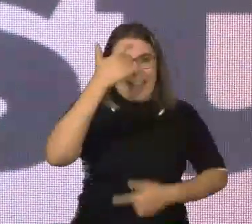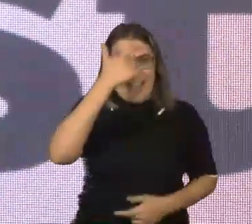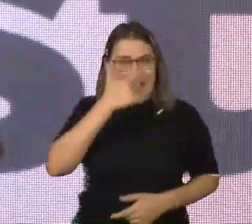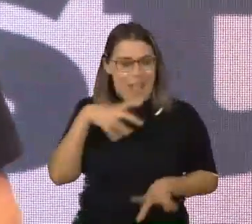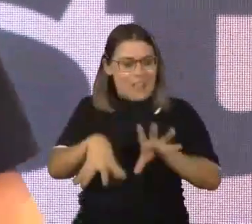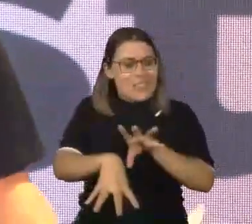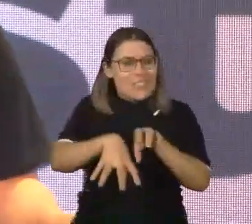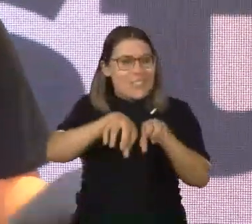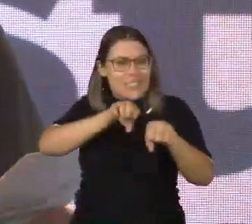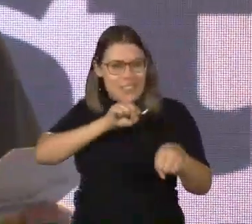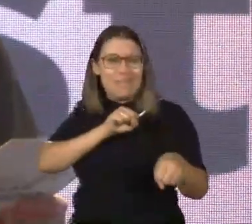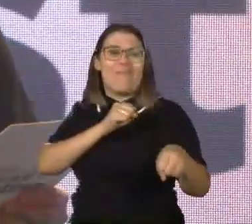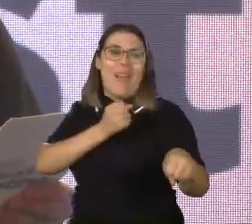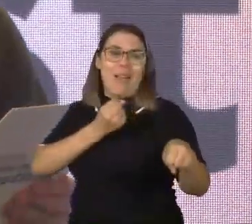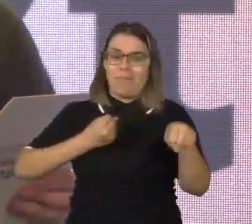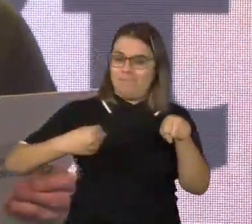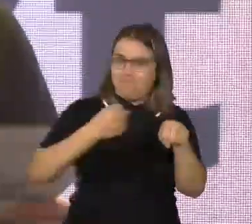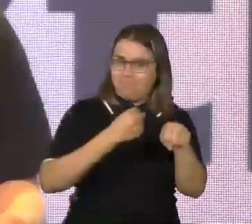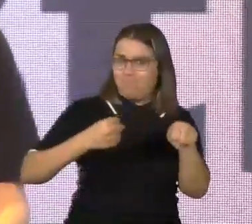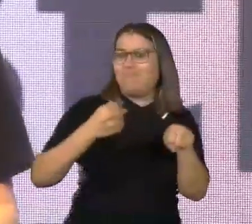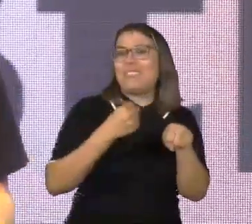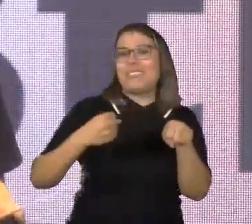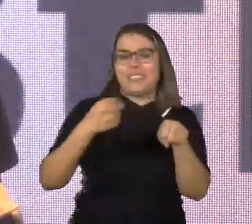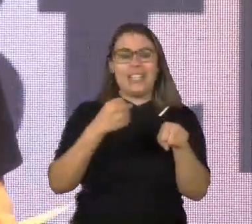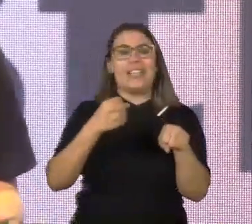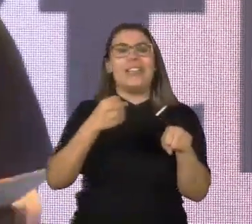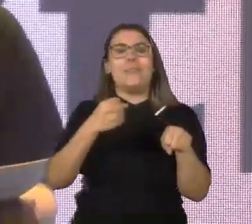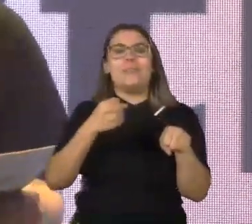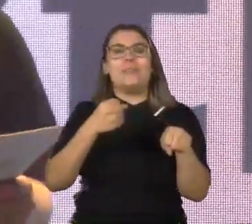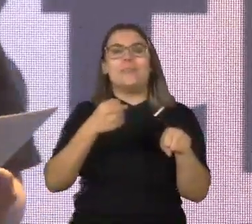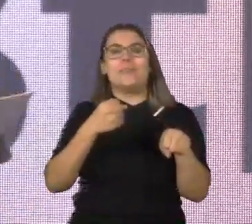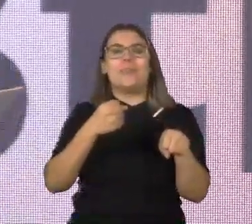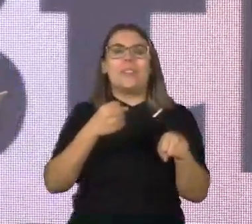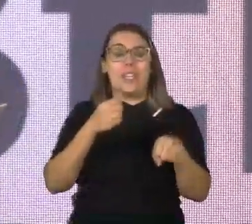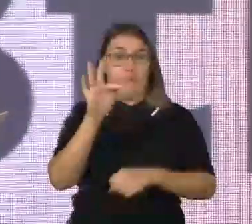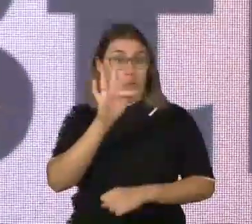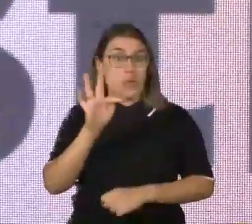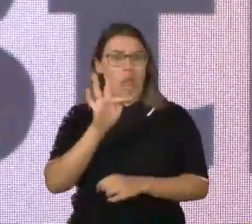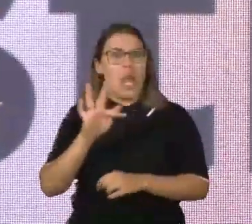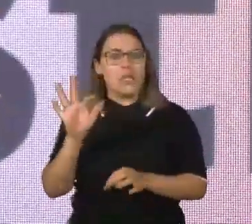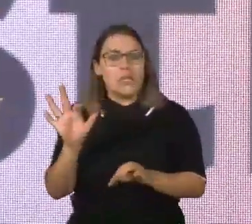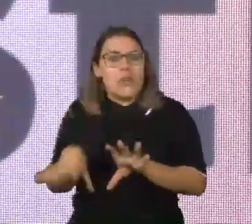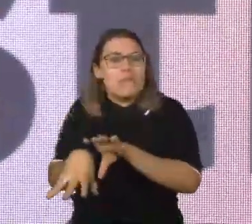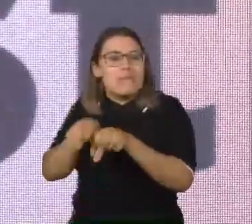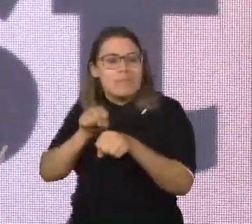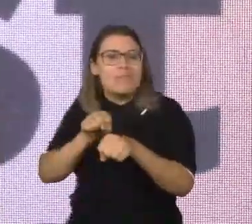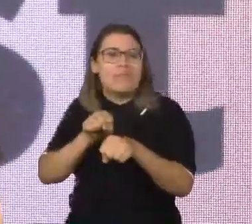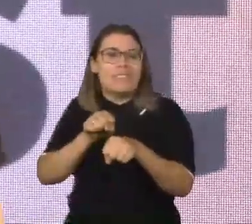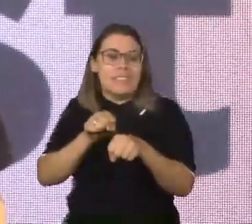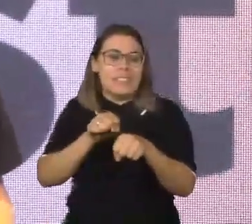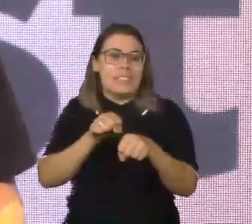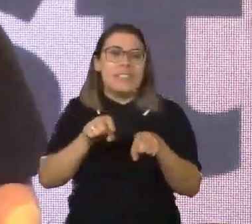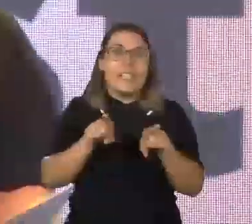em gastronomia e, assim que saí da faculdade, fui trabalhar em uma